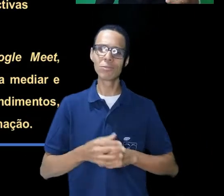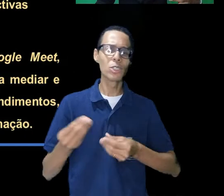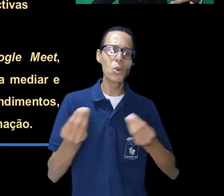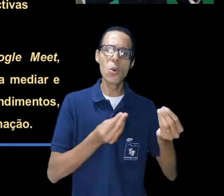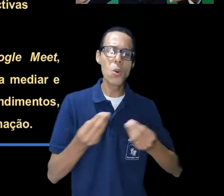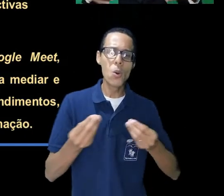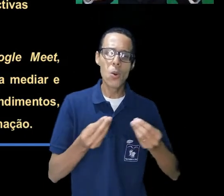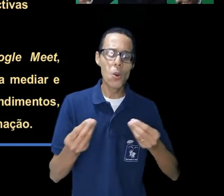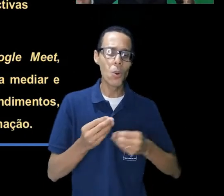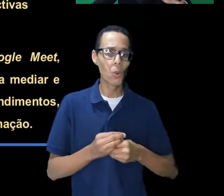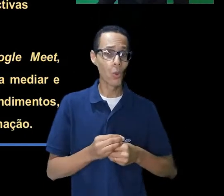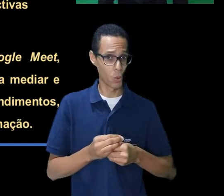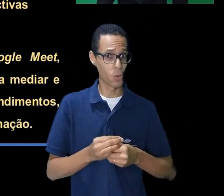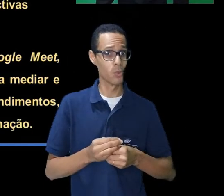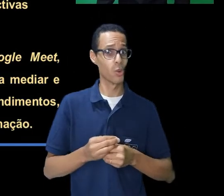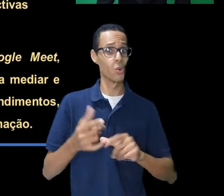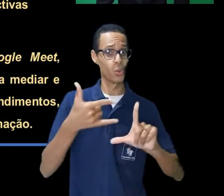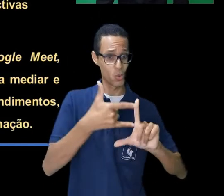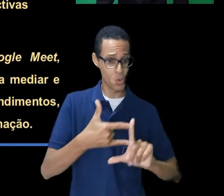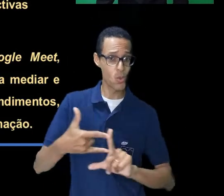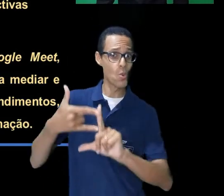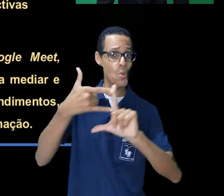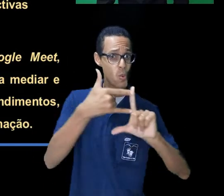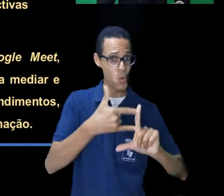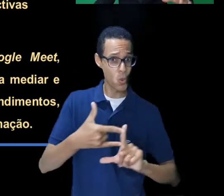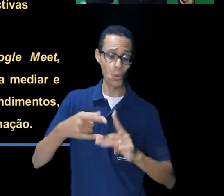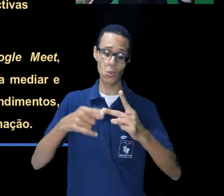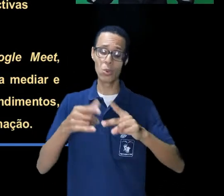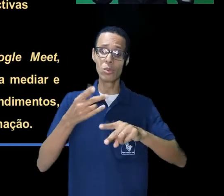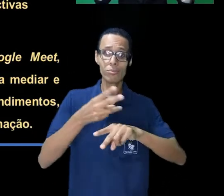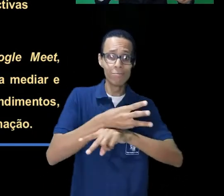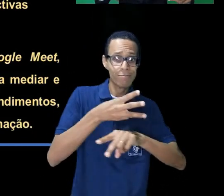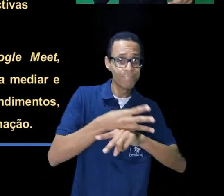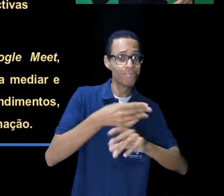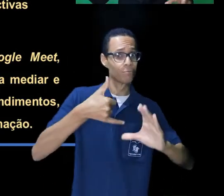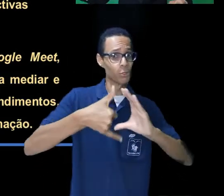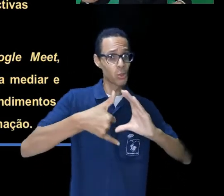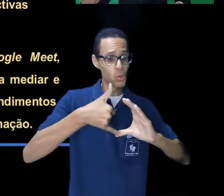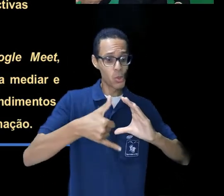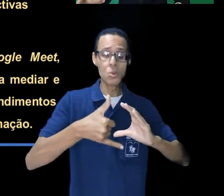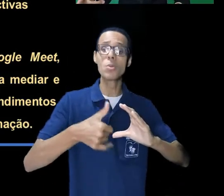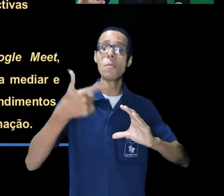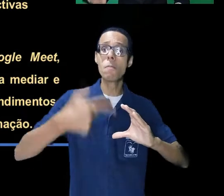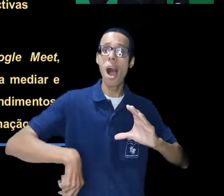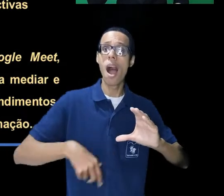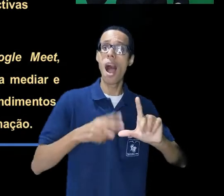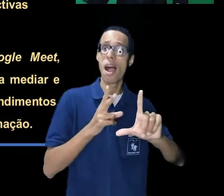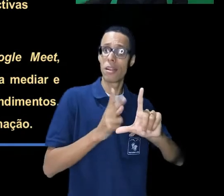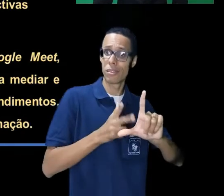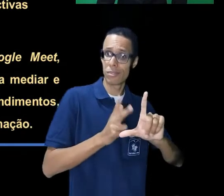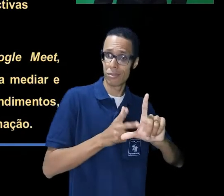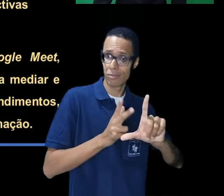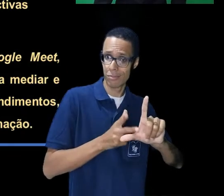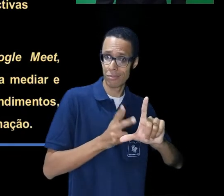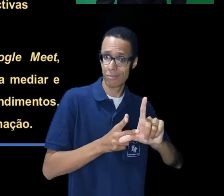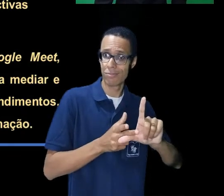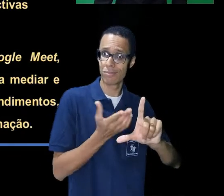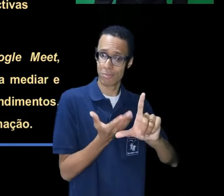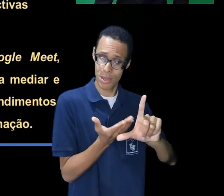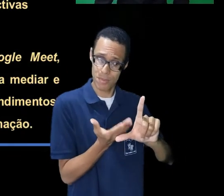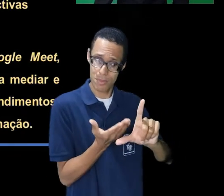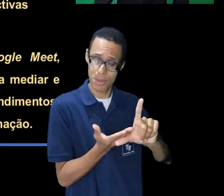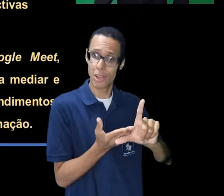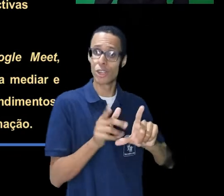percebendo o empenho e a dedicação de cada profissional, no seu atendimento com esses alunos, nas suas respectivas